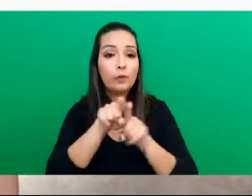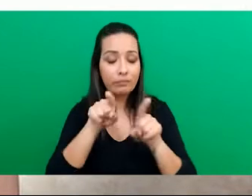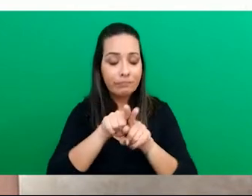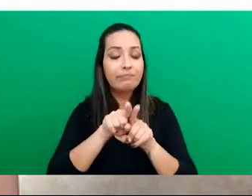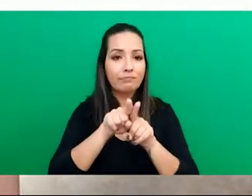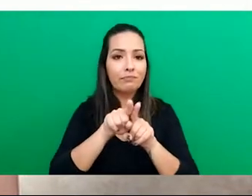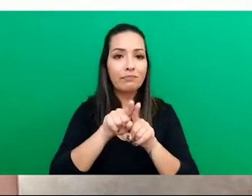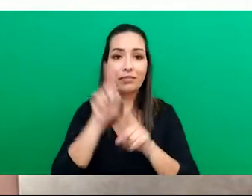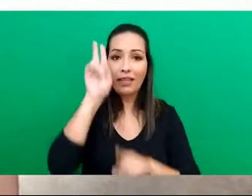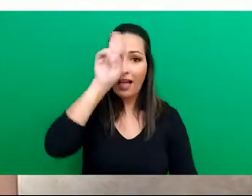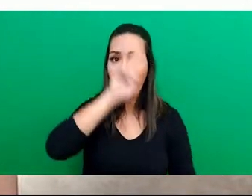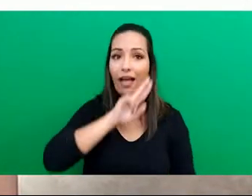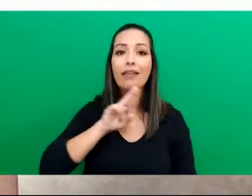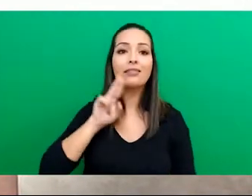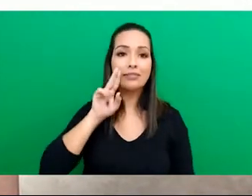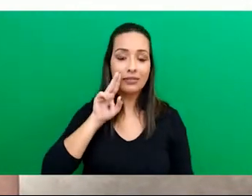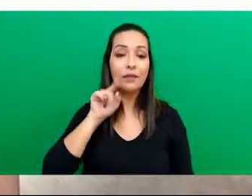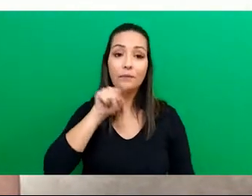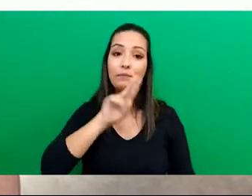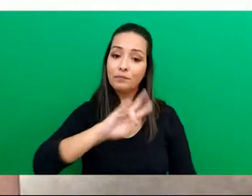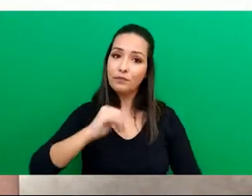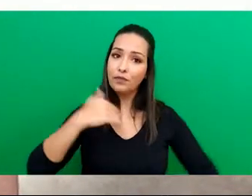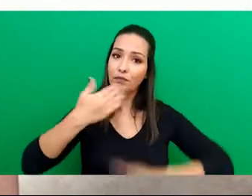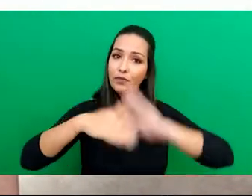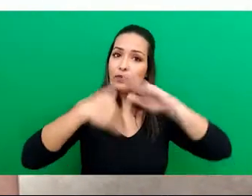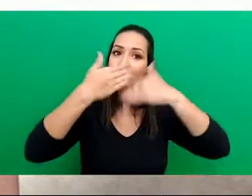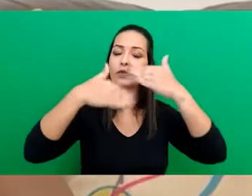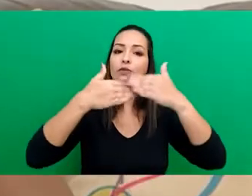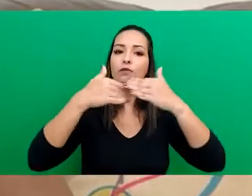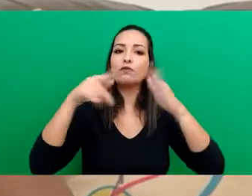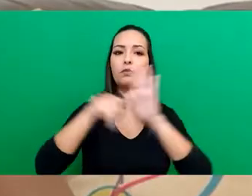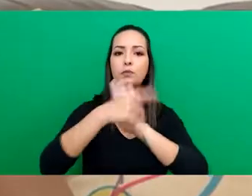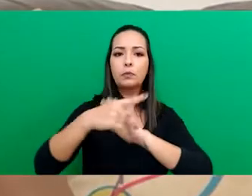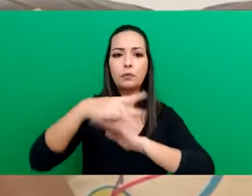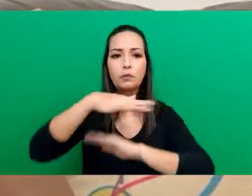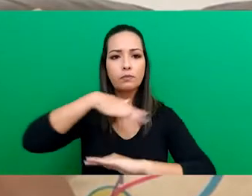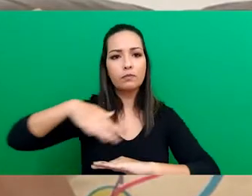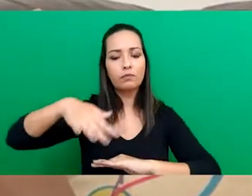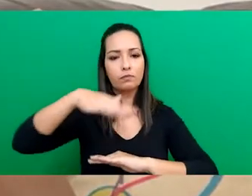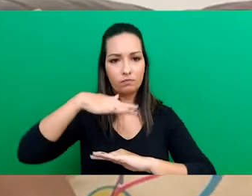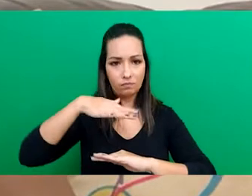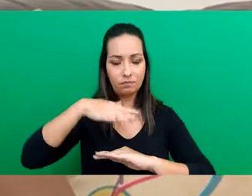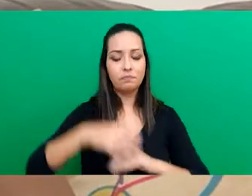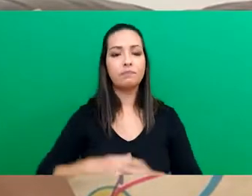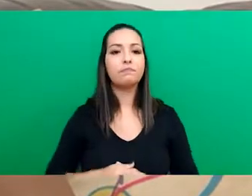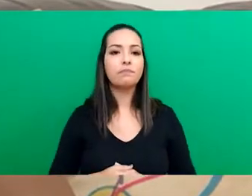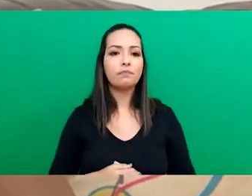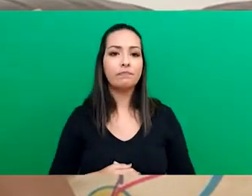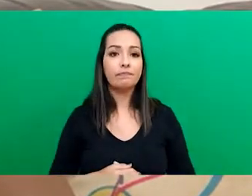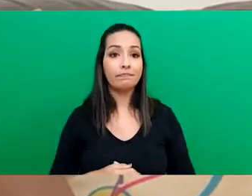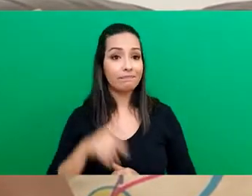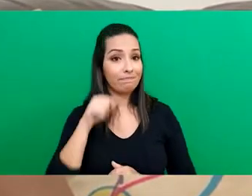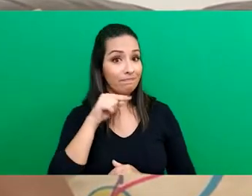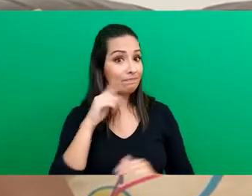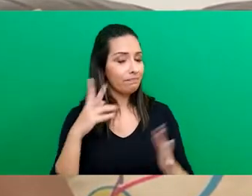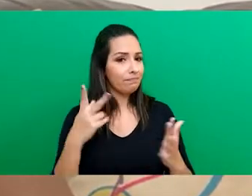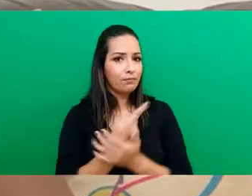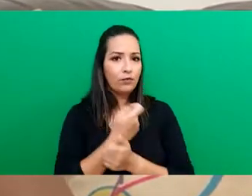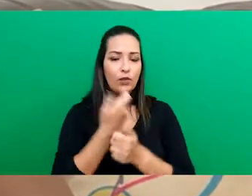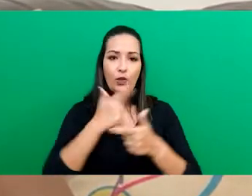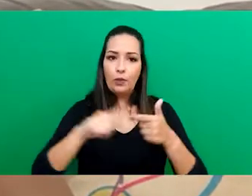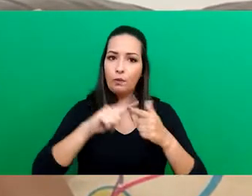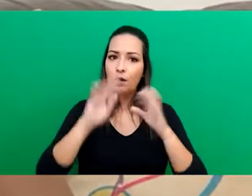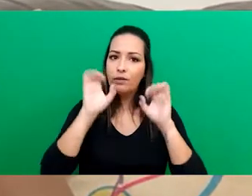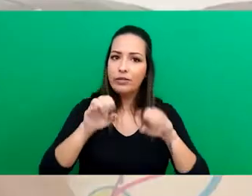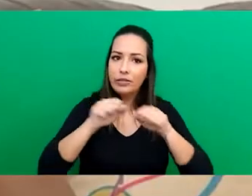irá proporcionar um maior desenvolvimento para as periferias. O impacto da pandemia para os refugiados foi